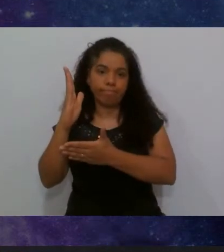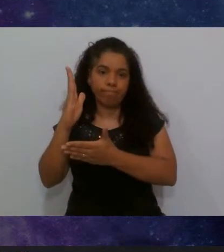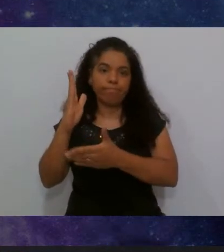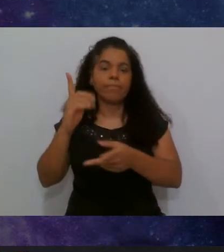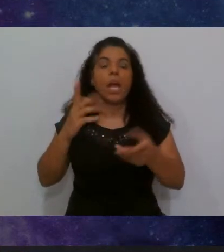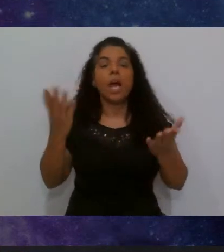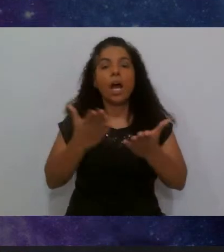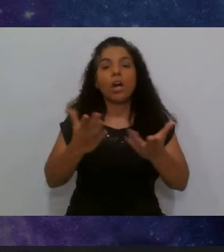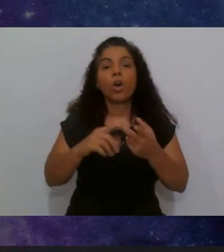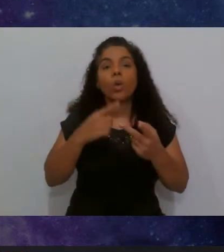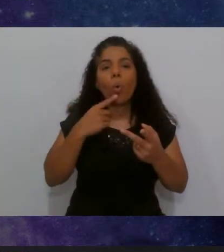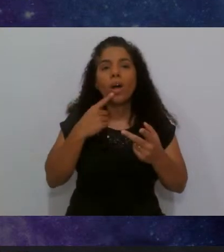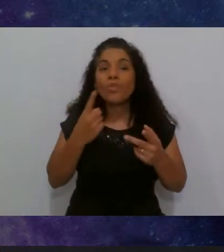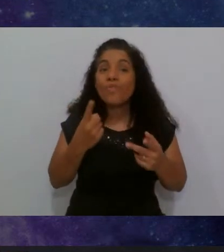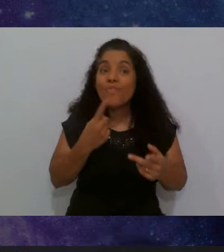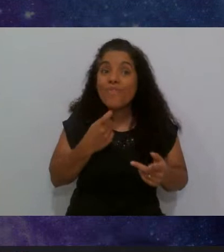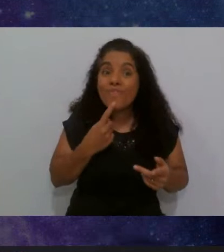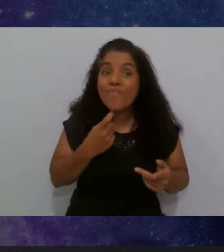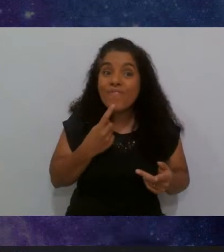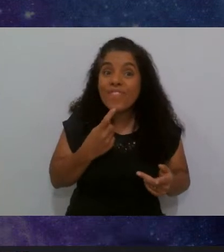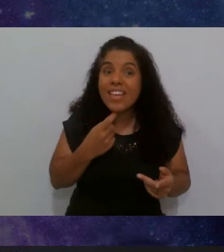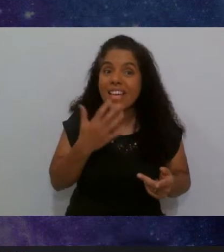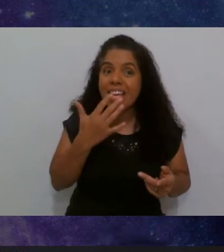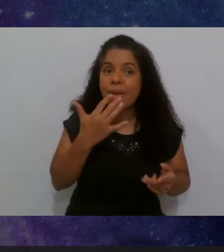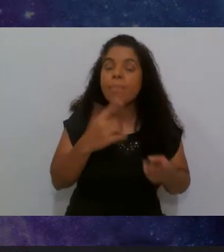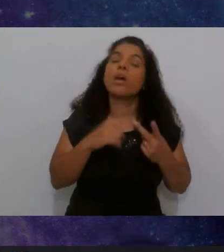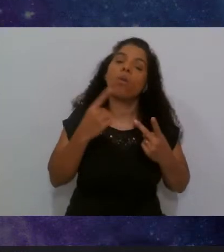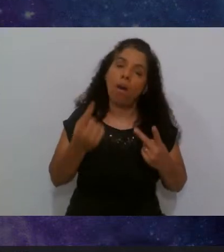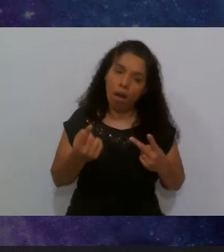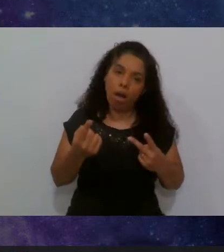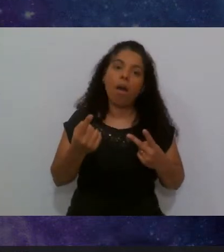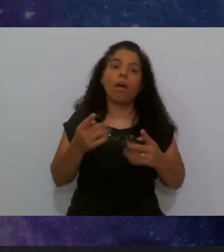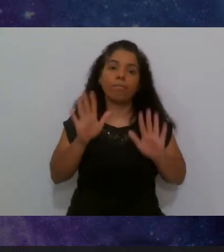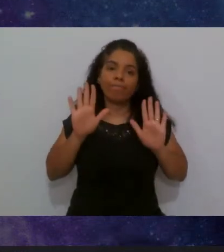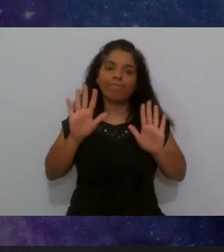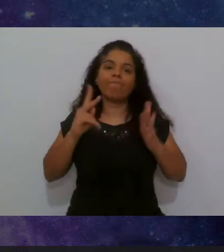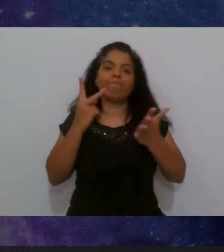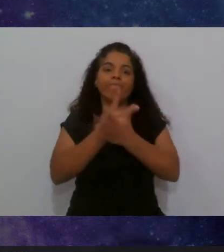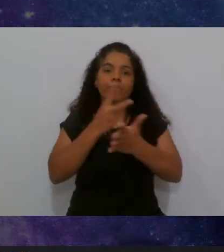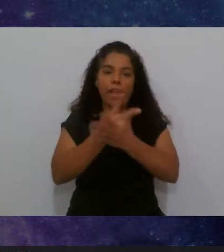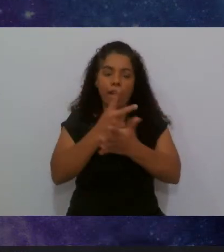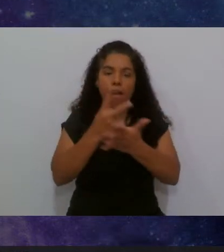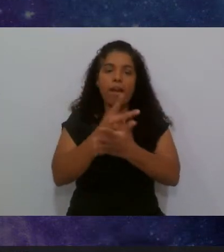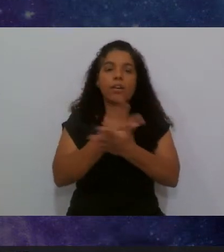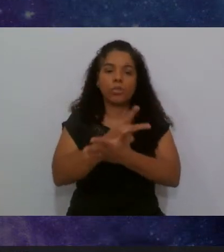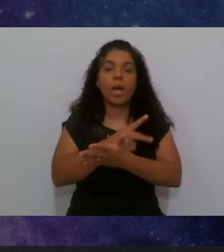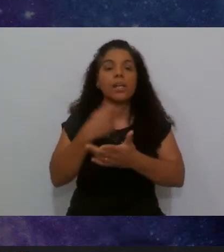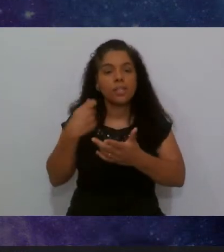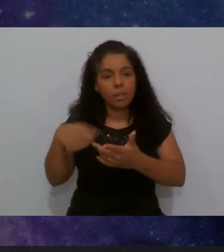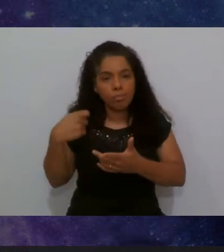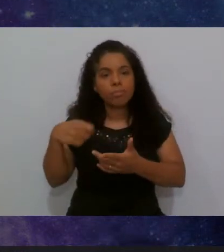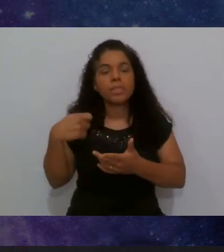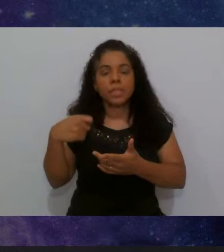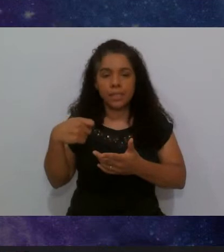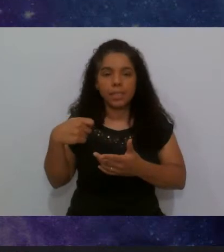quando está vermelho aí é algo que tem algo de errado realmente então você precisa